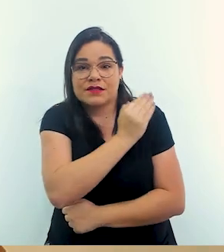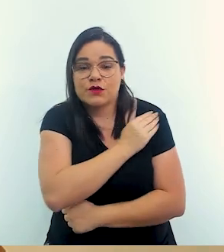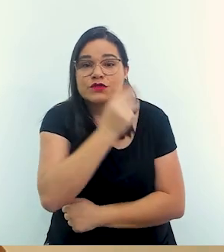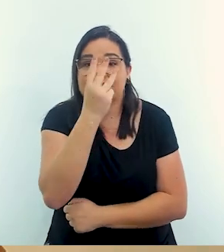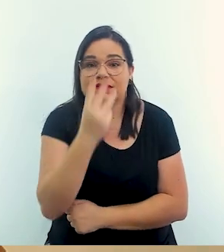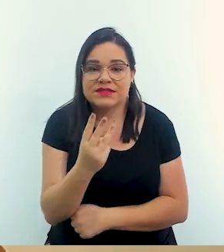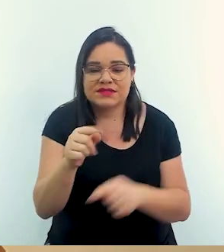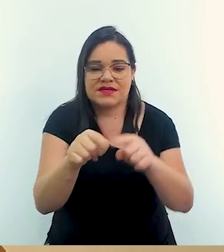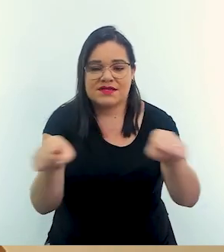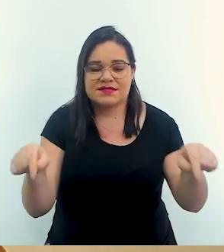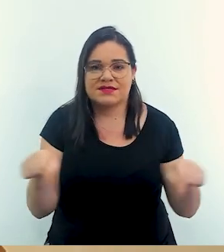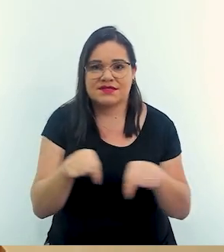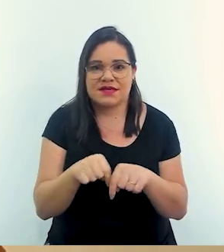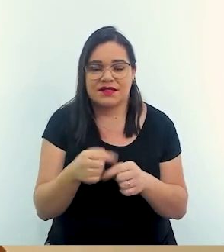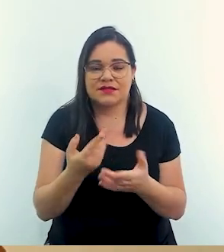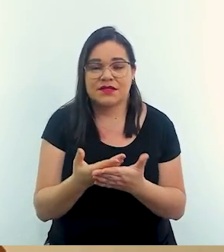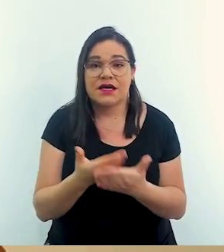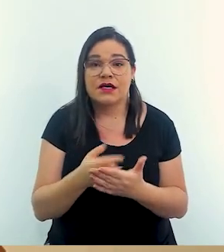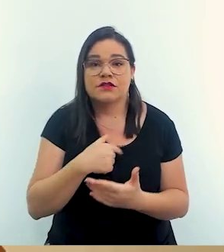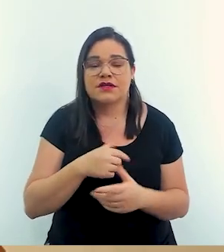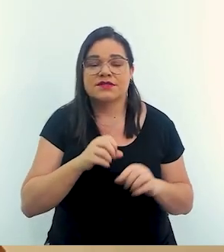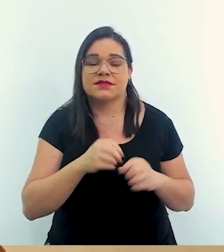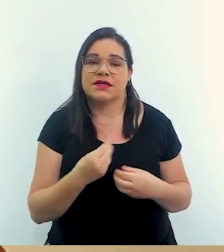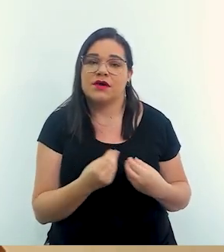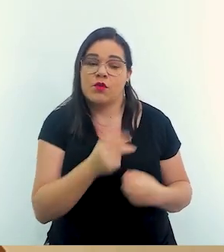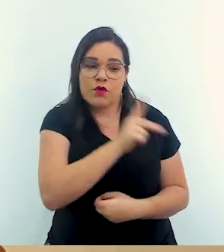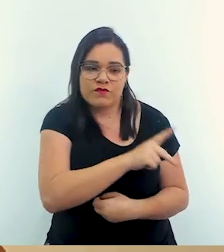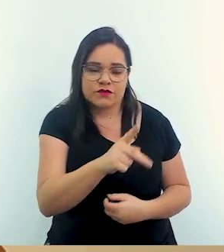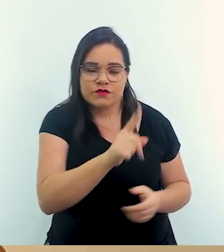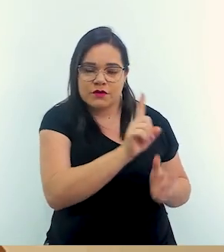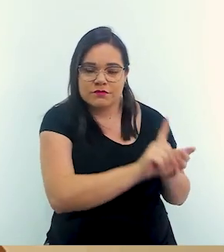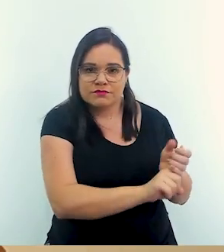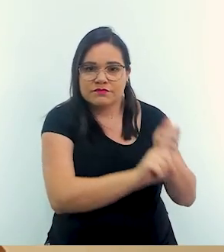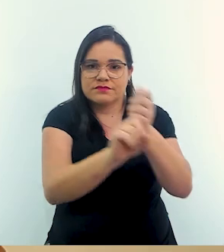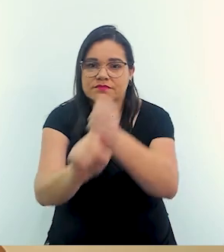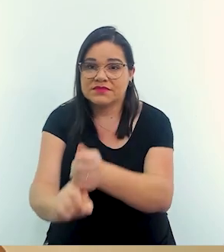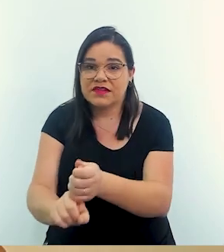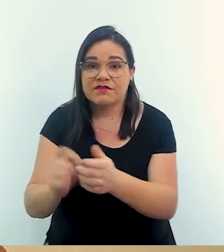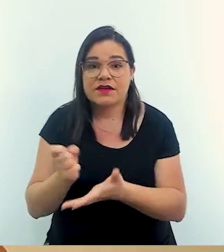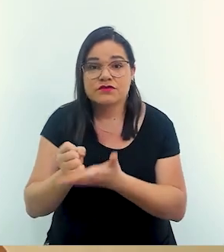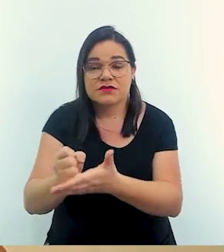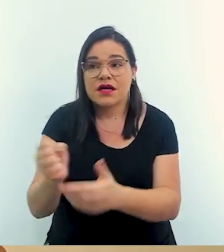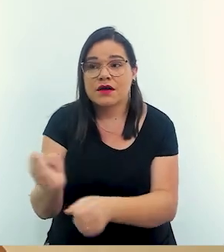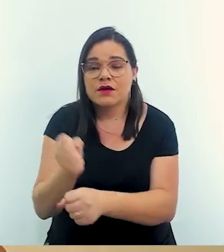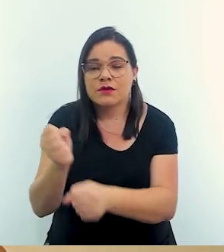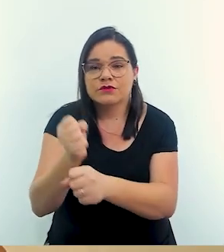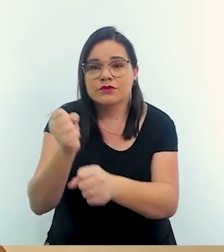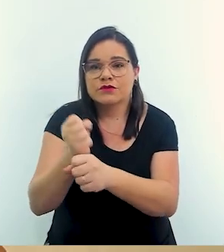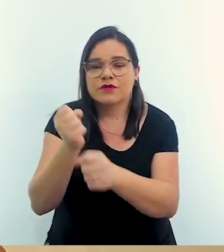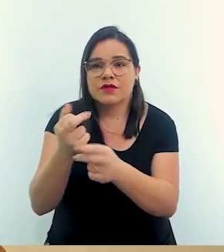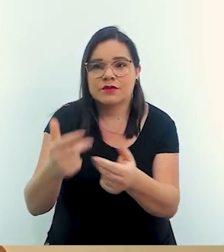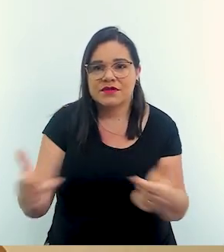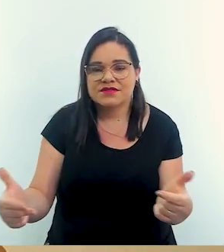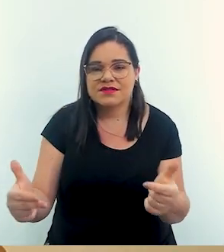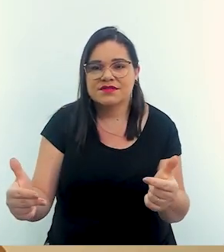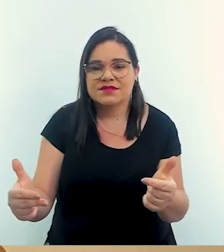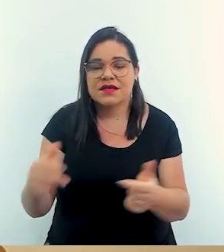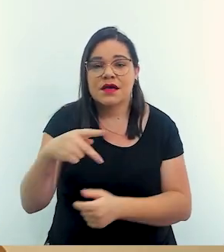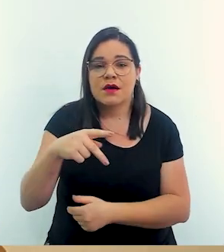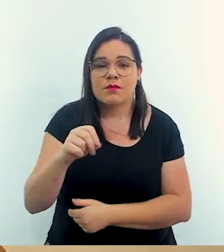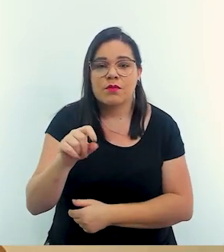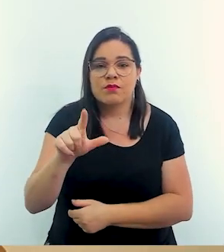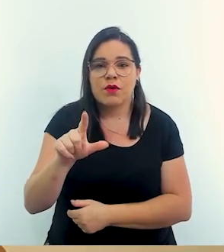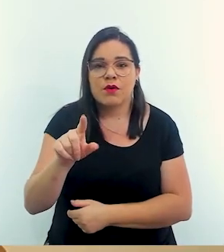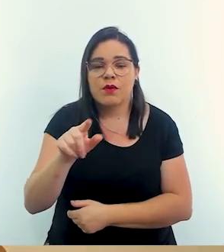apadrinhando três turmas aonde a gente desloca os instrutores a gente ensina por exemplo a construir um pluviômetro caseiro porque o pluviômetro